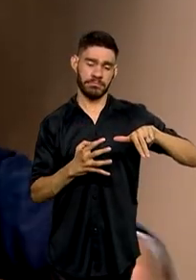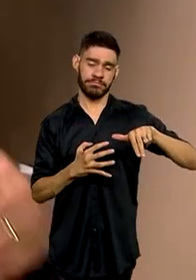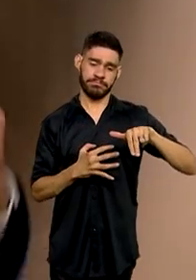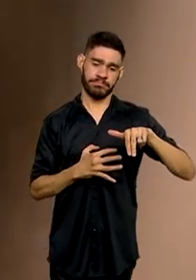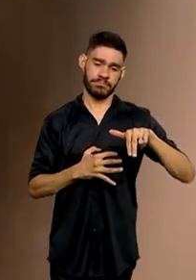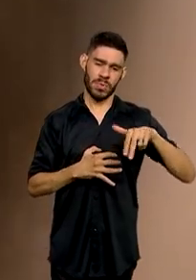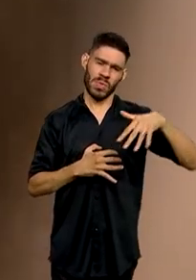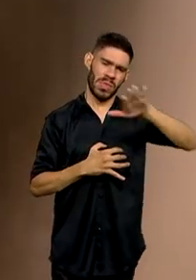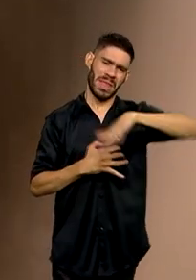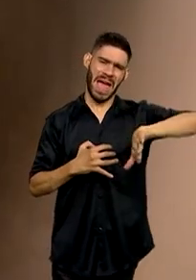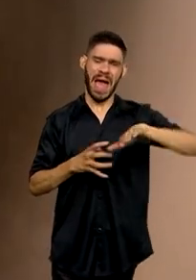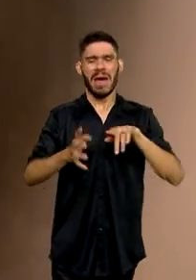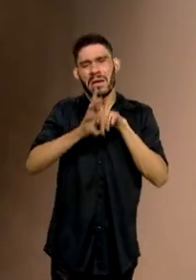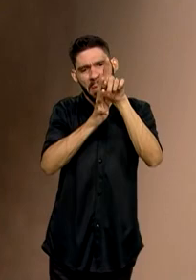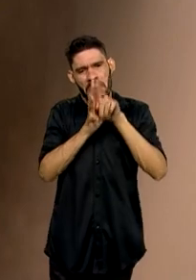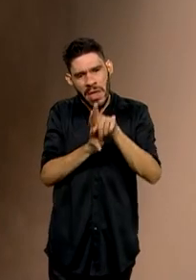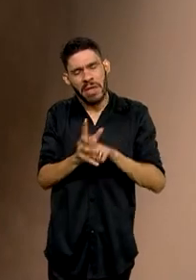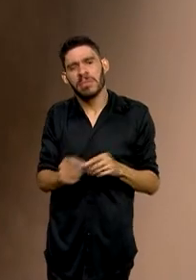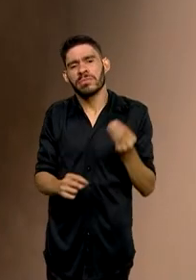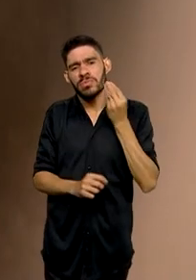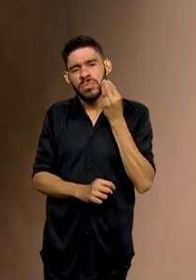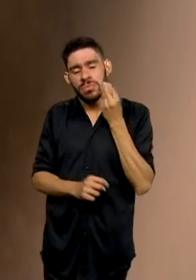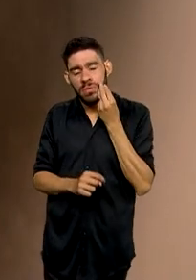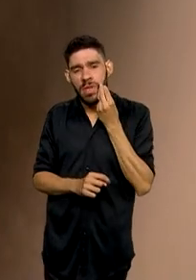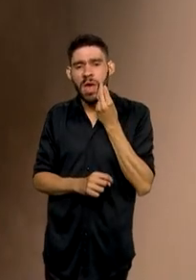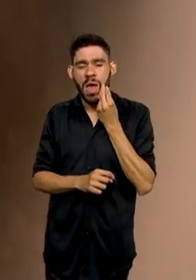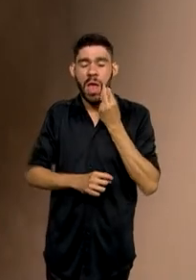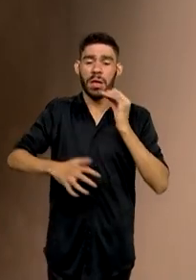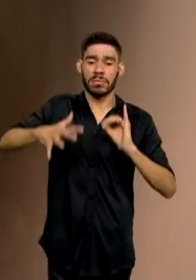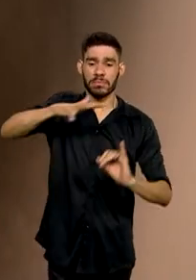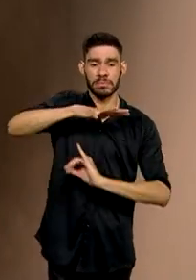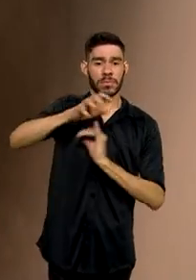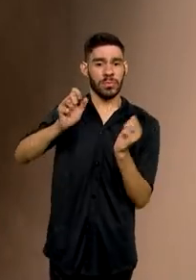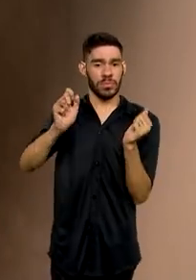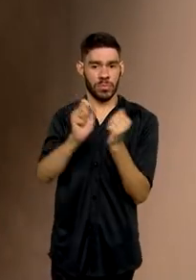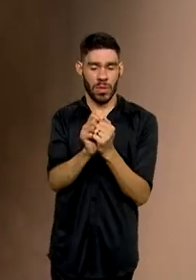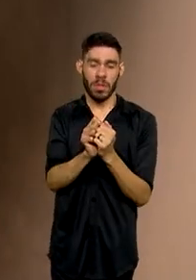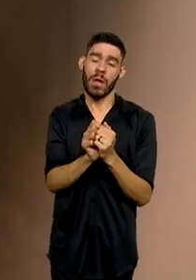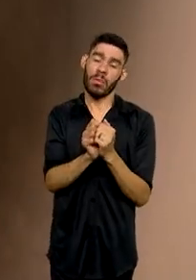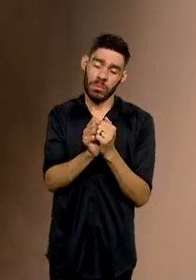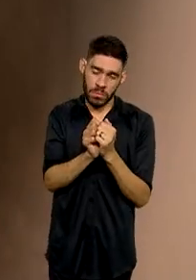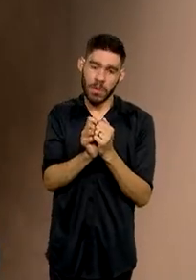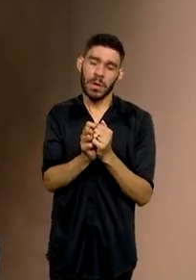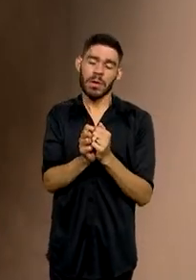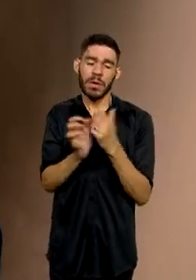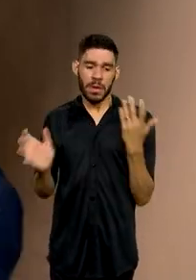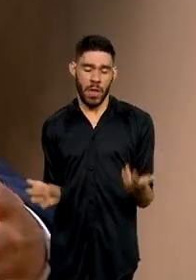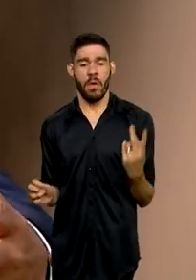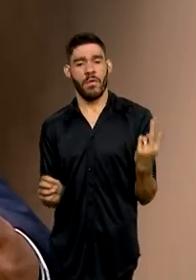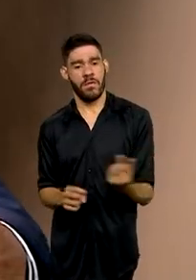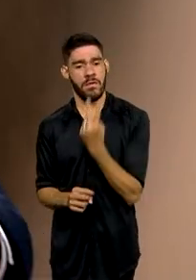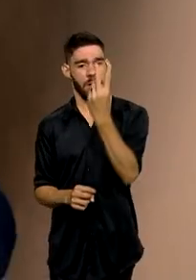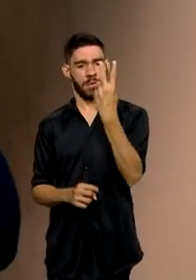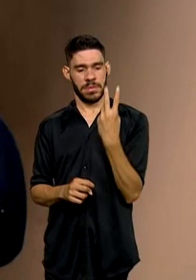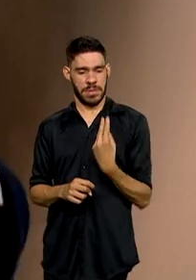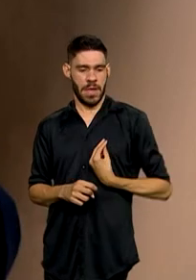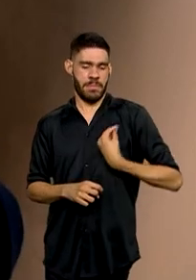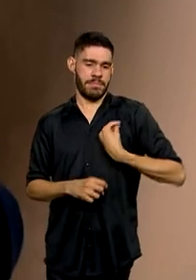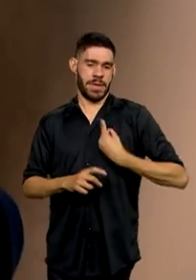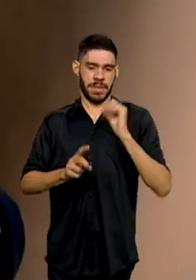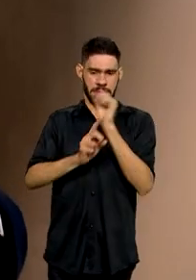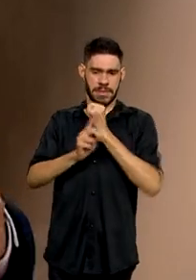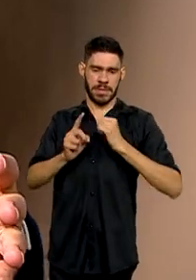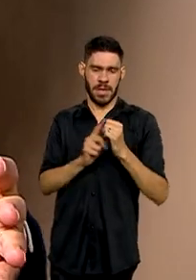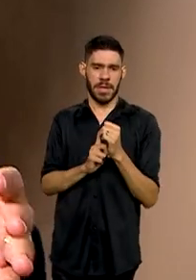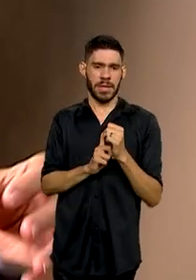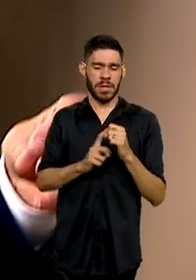gente da academia, gente com experiência e com as entidades. Então, nós valorizamos essa presença da sociedade. Em cada